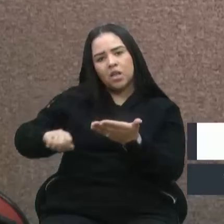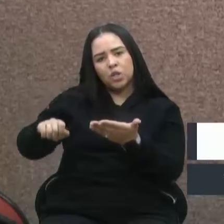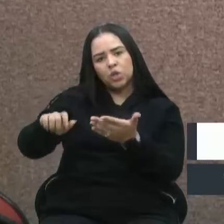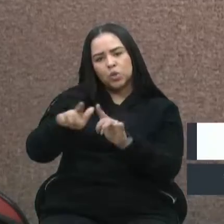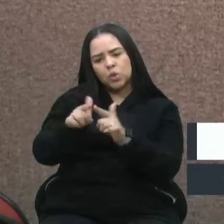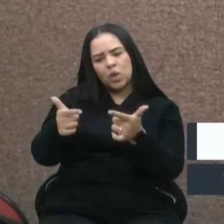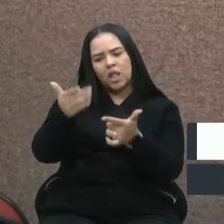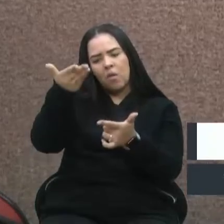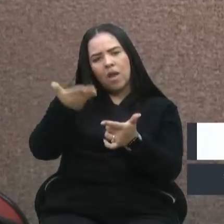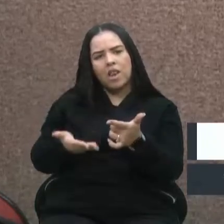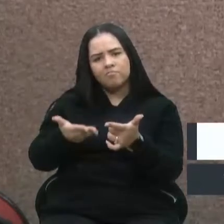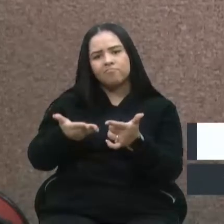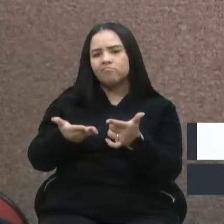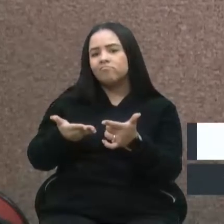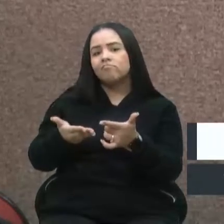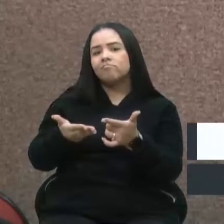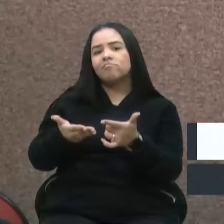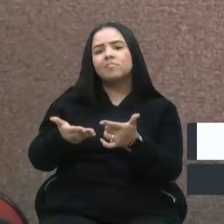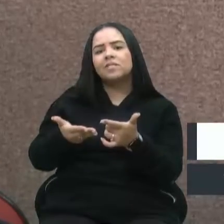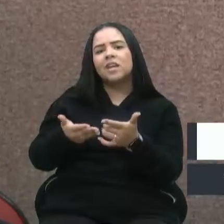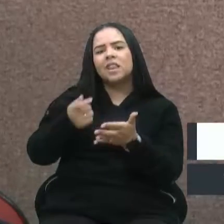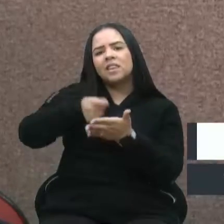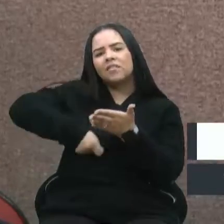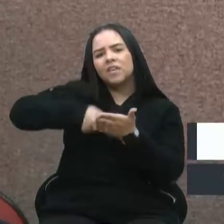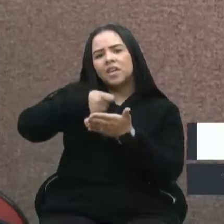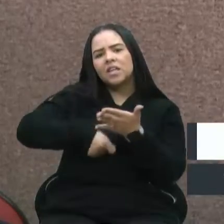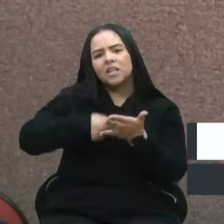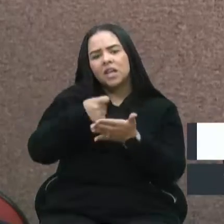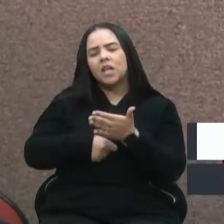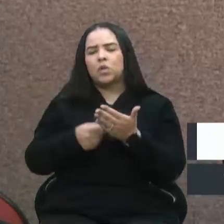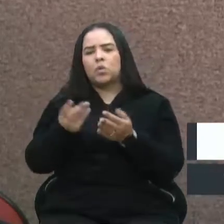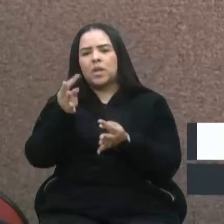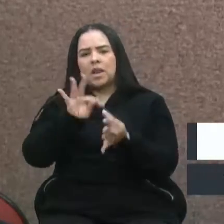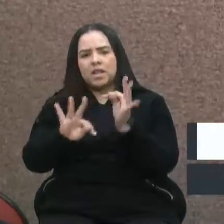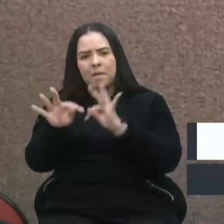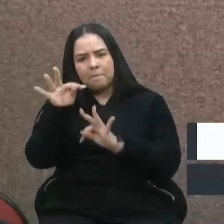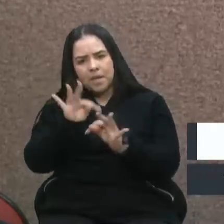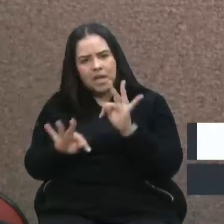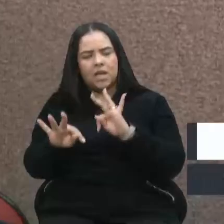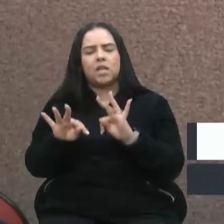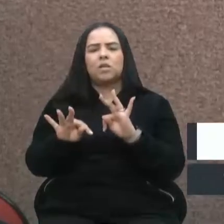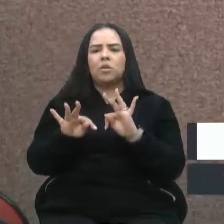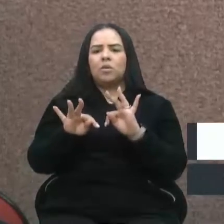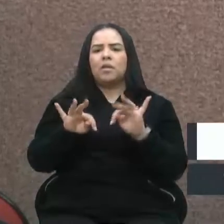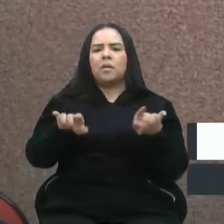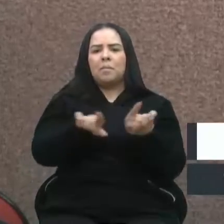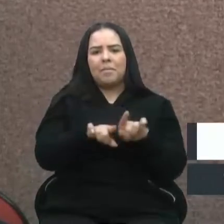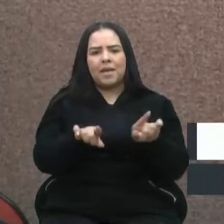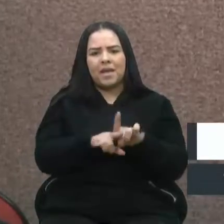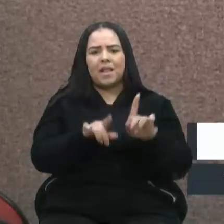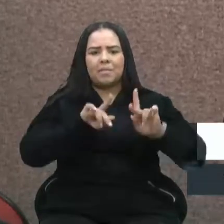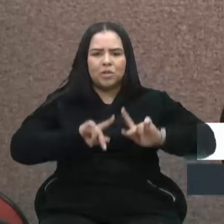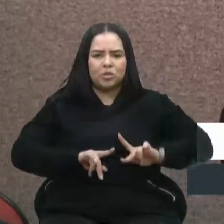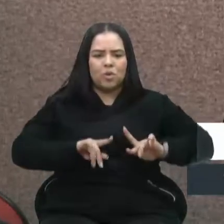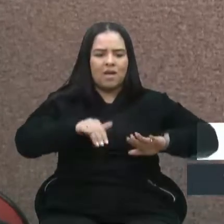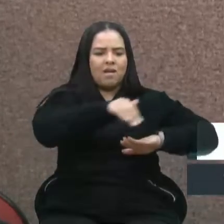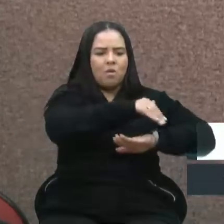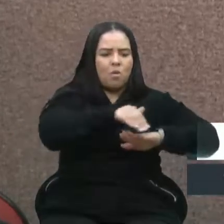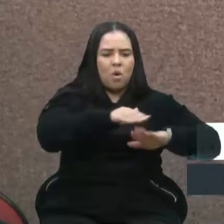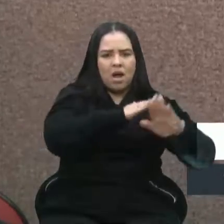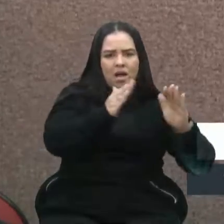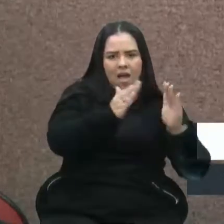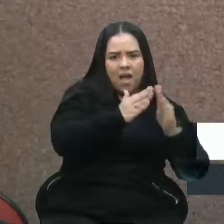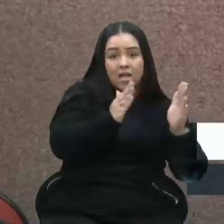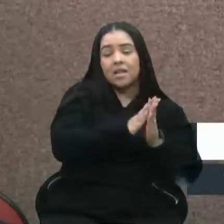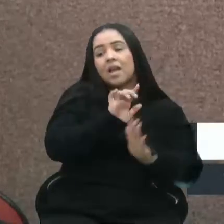defendendo o tratamento para quem tem problemas mentais, para o mendigo na rua que deve ser tratado, para aquela